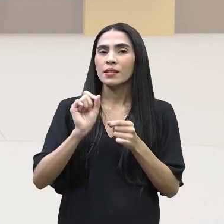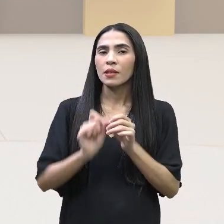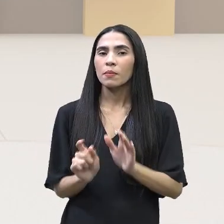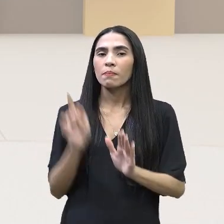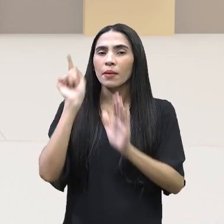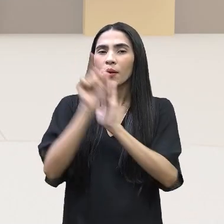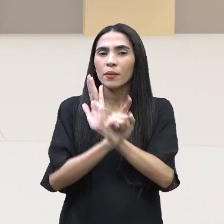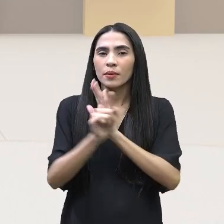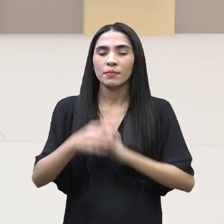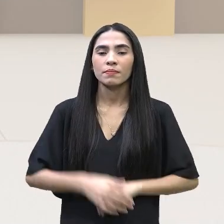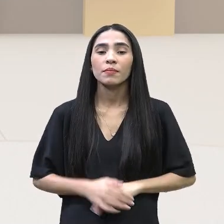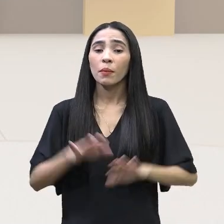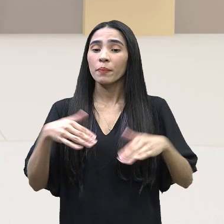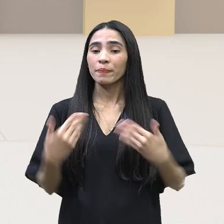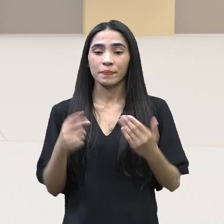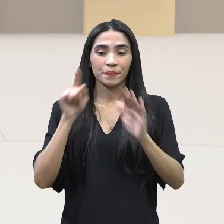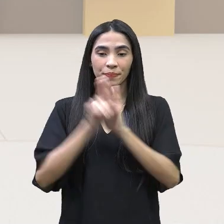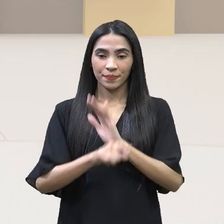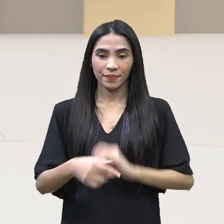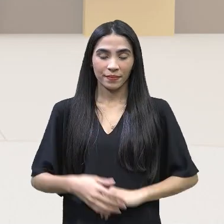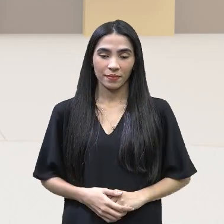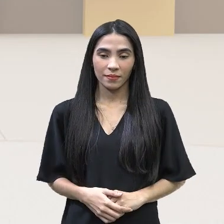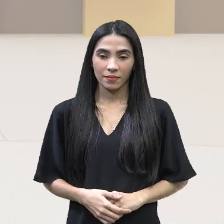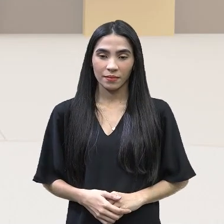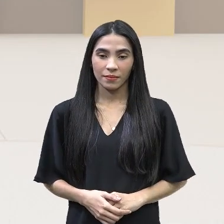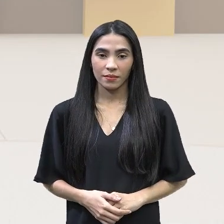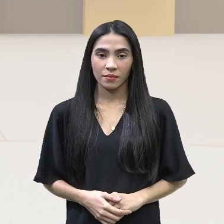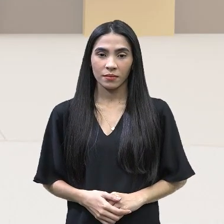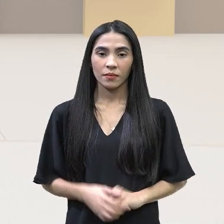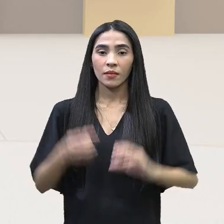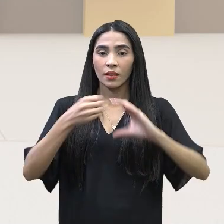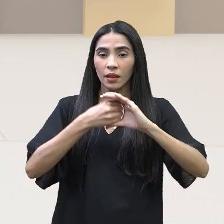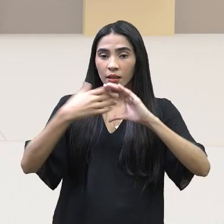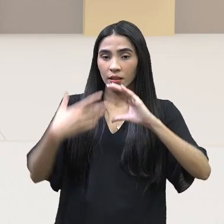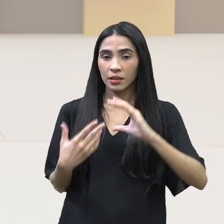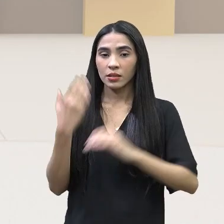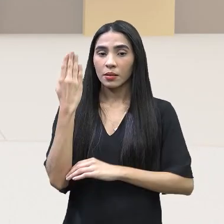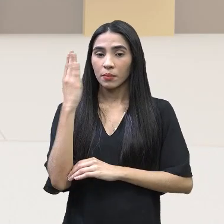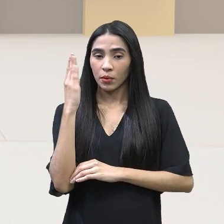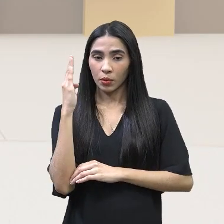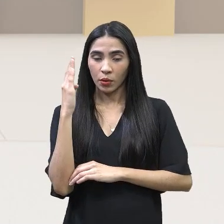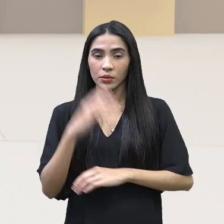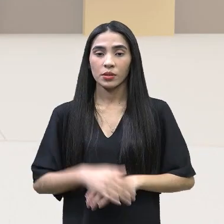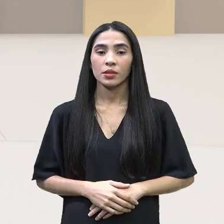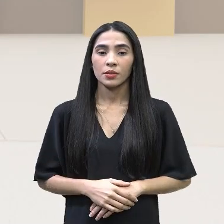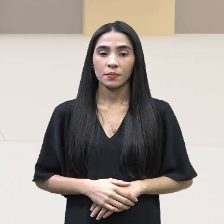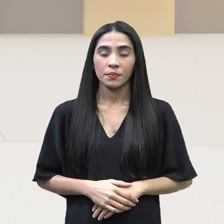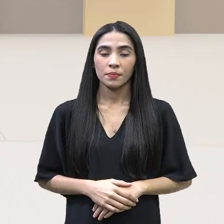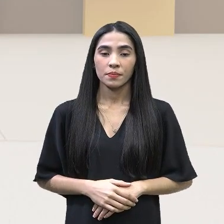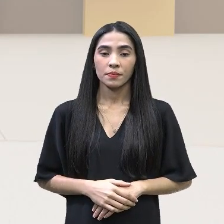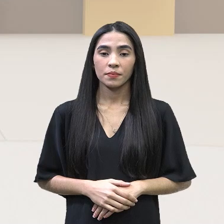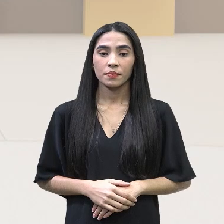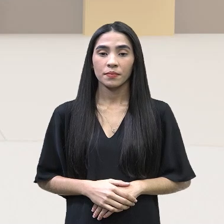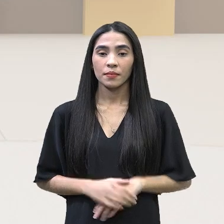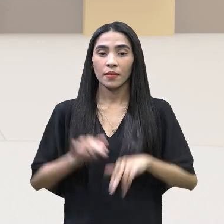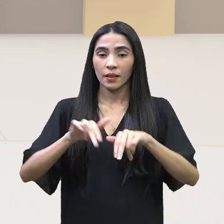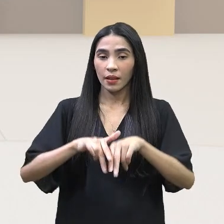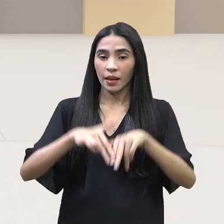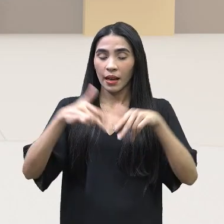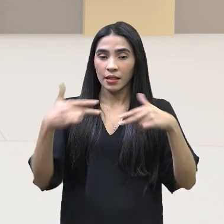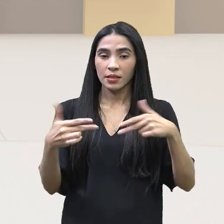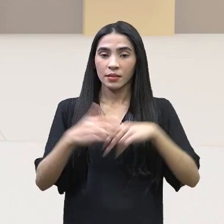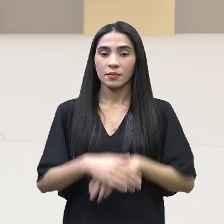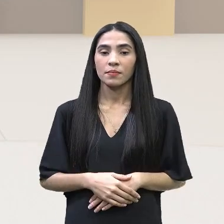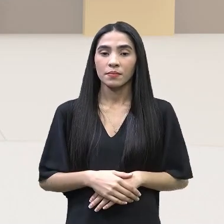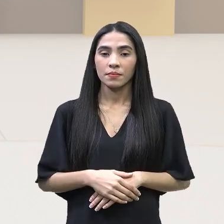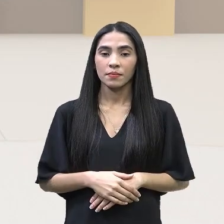pergunta. Qual é a pergunta? A pergunta é assim. As características biológicas, étnicas,